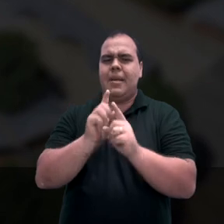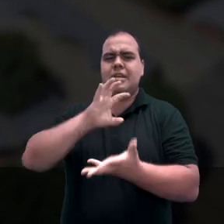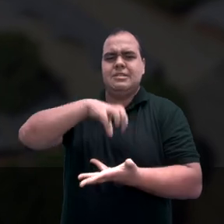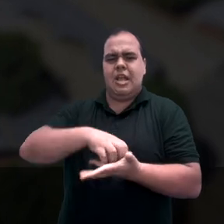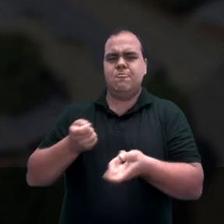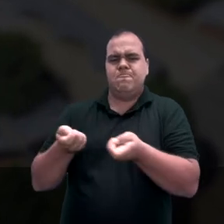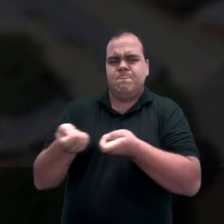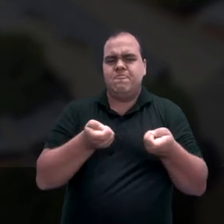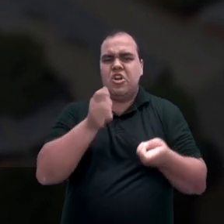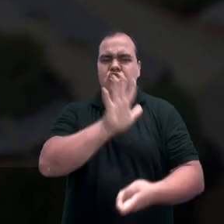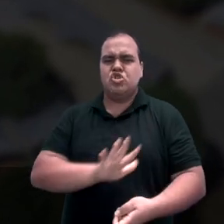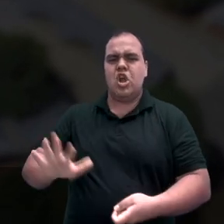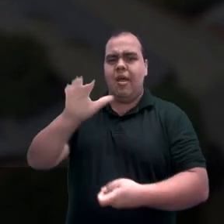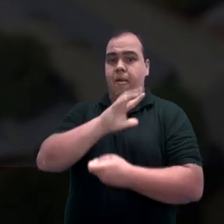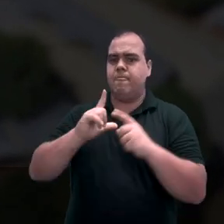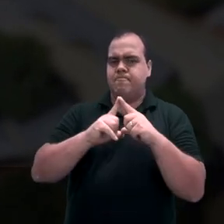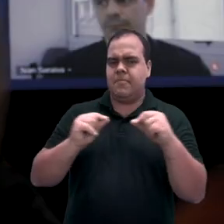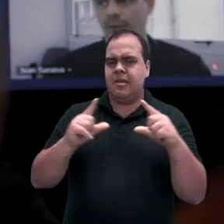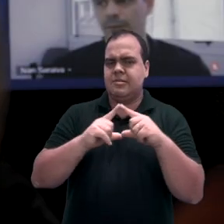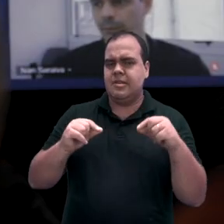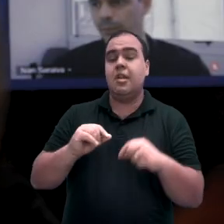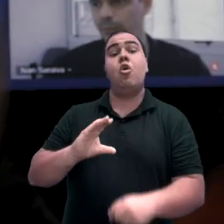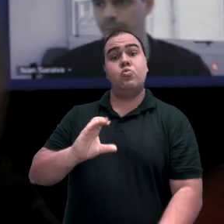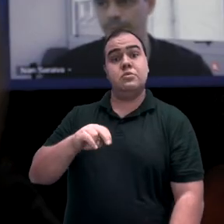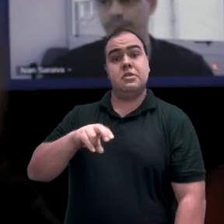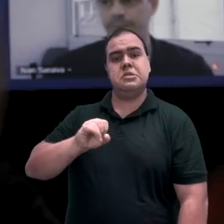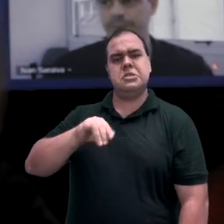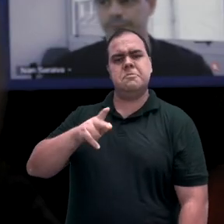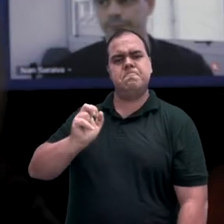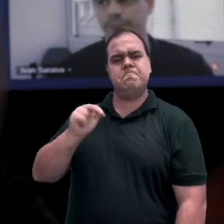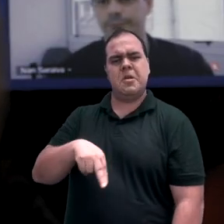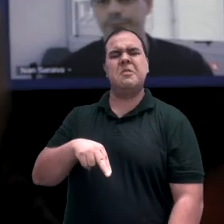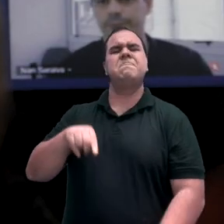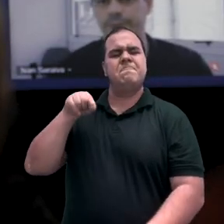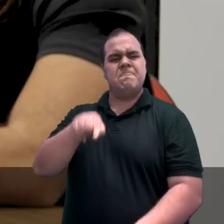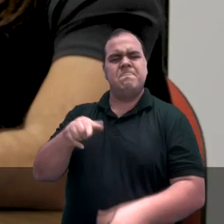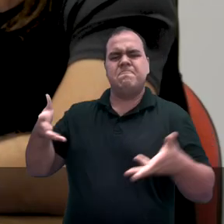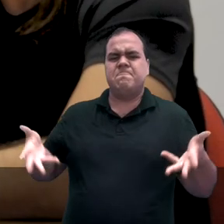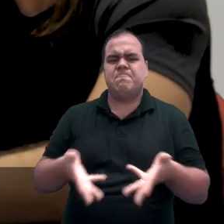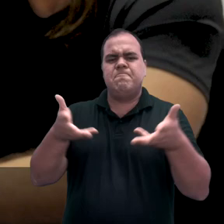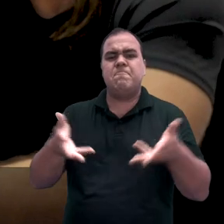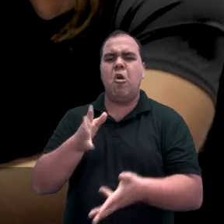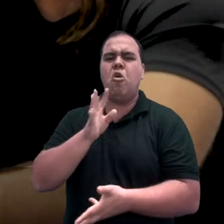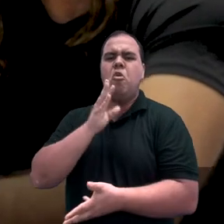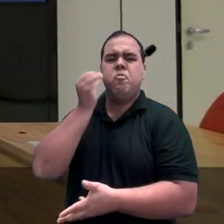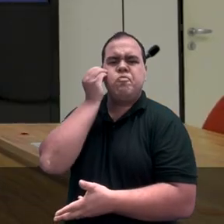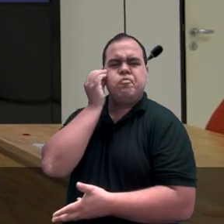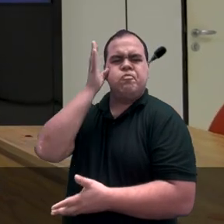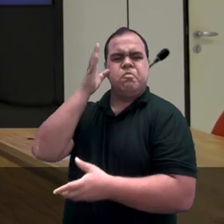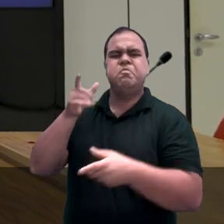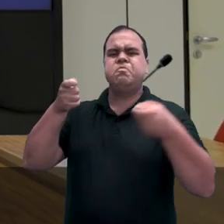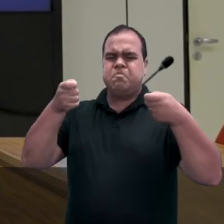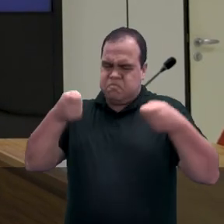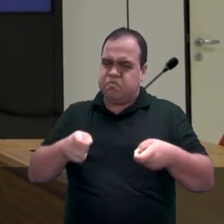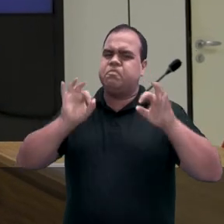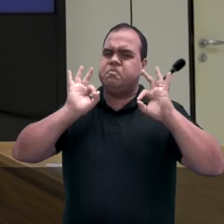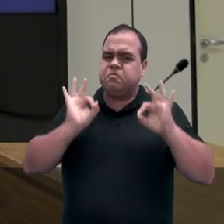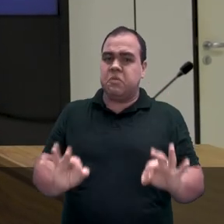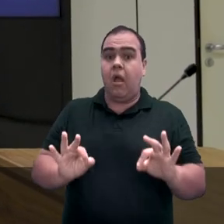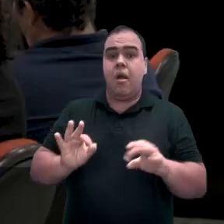do Centro de Coordenação Geral em Brasília, o SENSEPAM se consolida como produtor de conhecimento